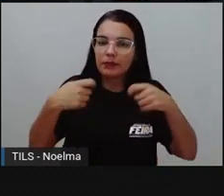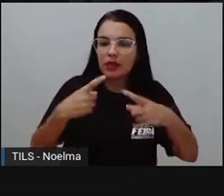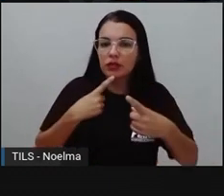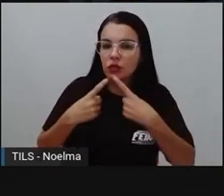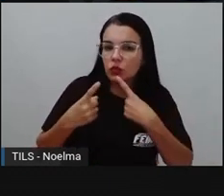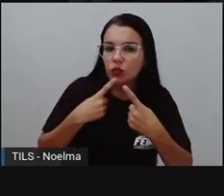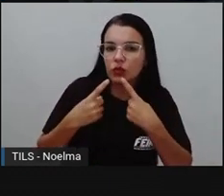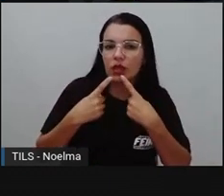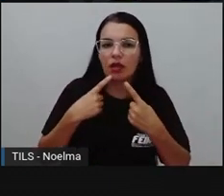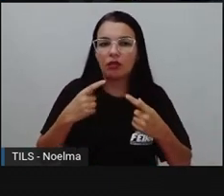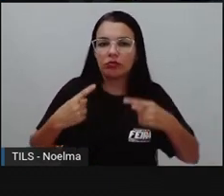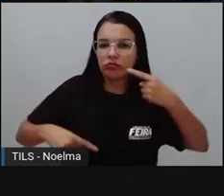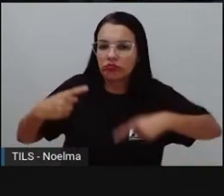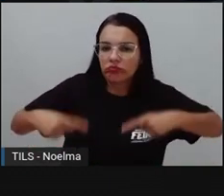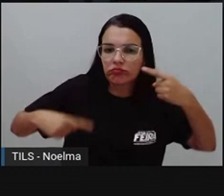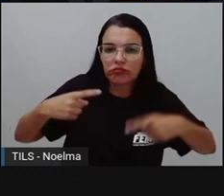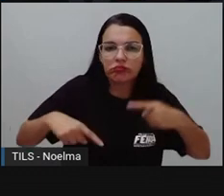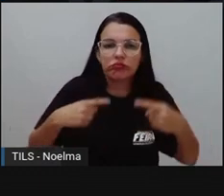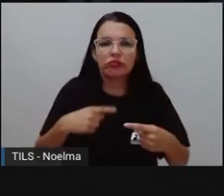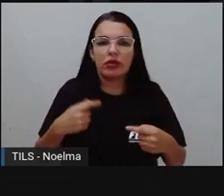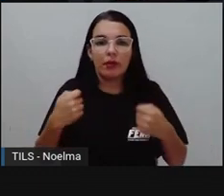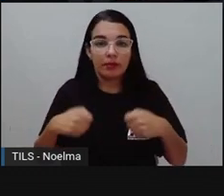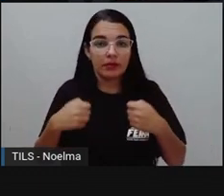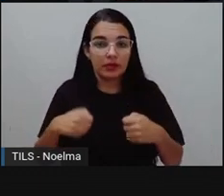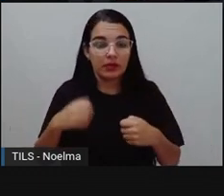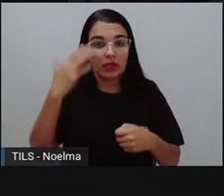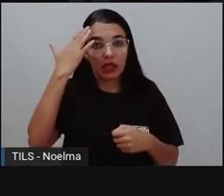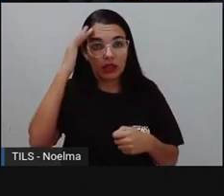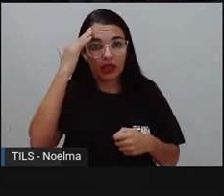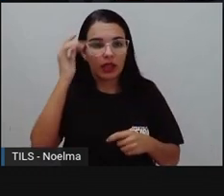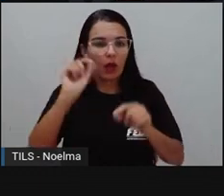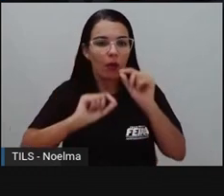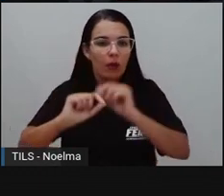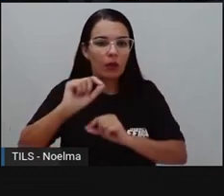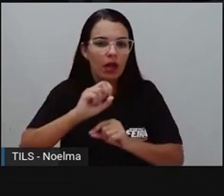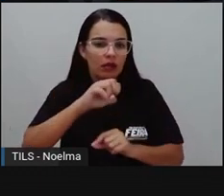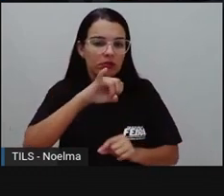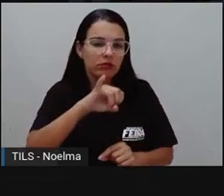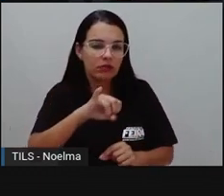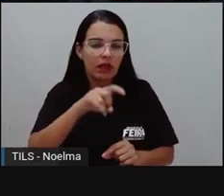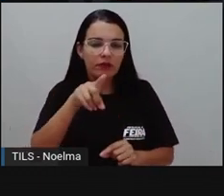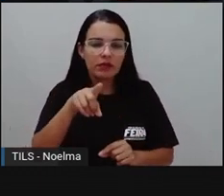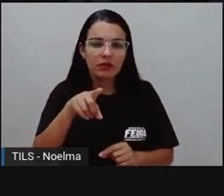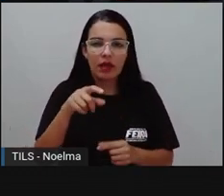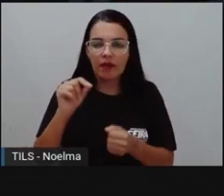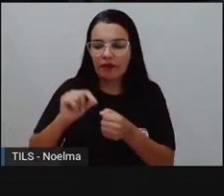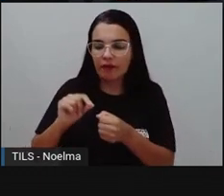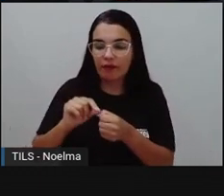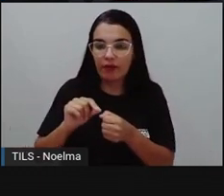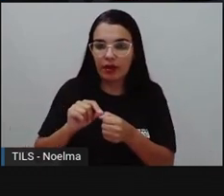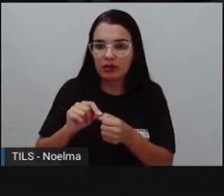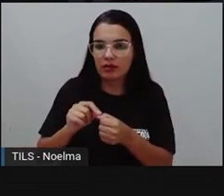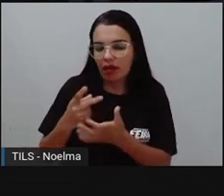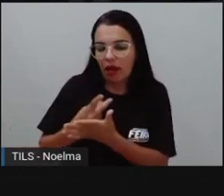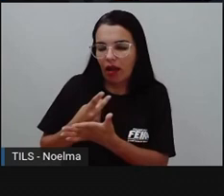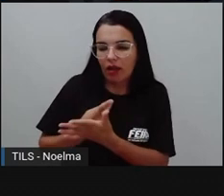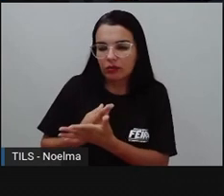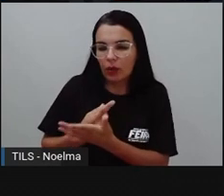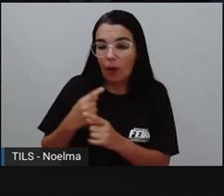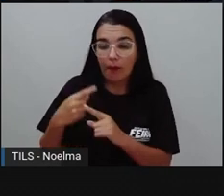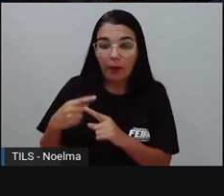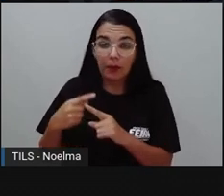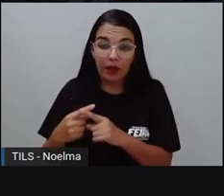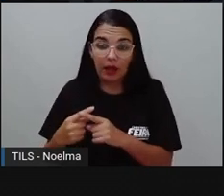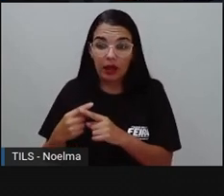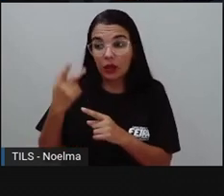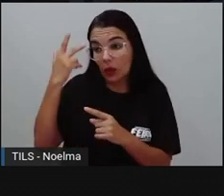atitude impertinente, uma malcriação, uma passagem eventual de limites e o bullying. De